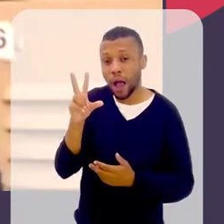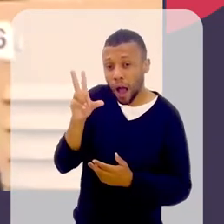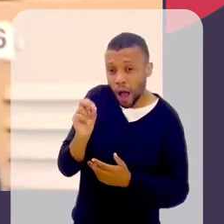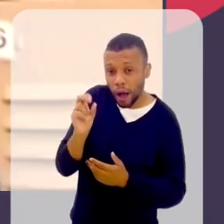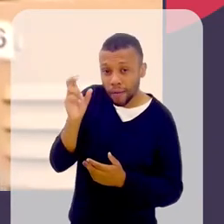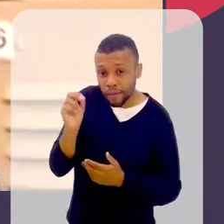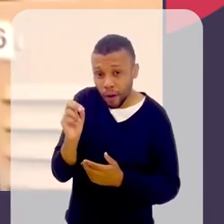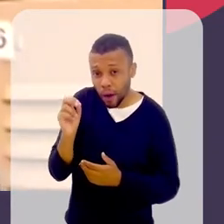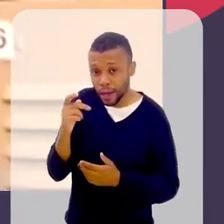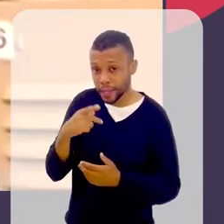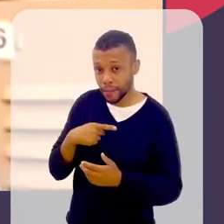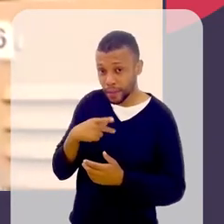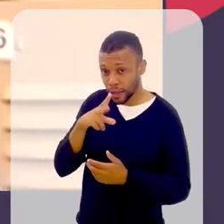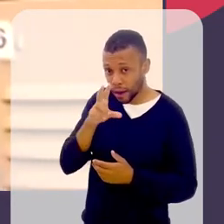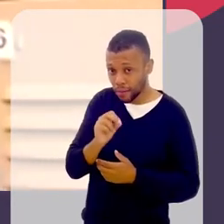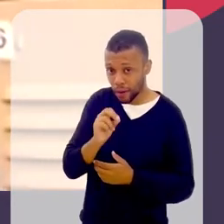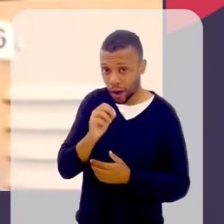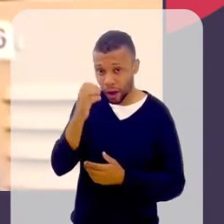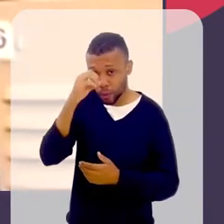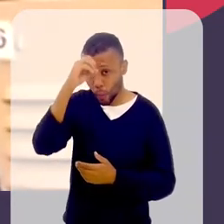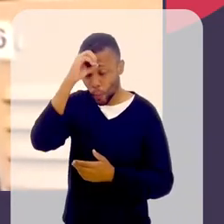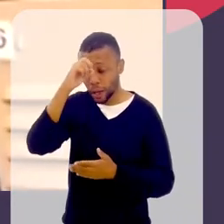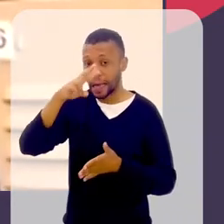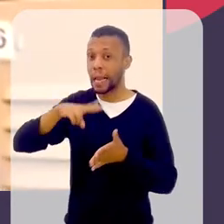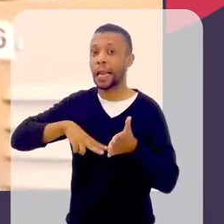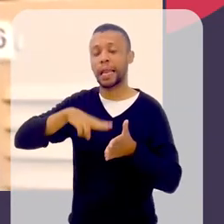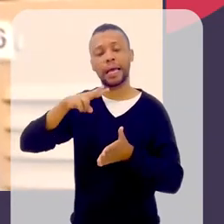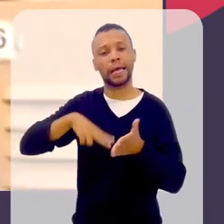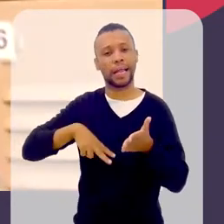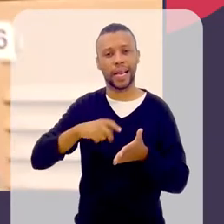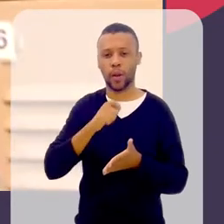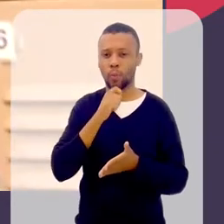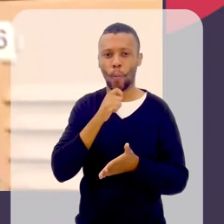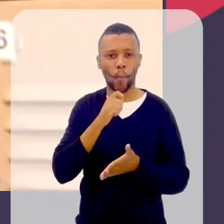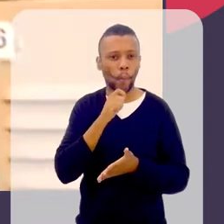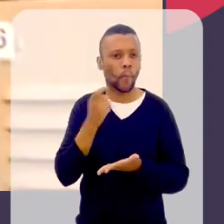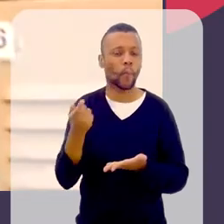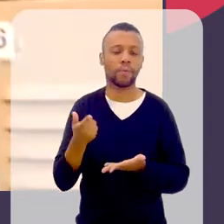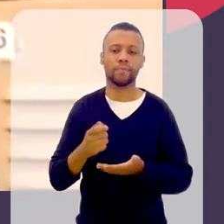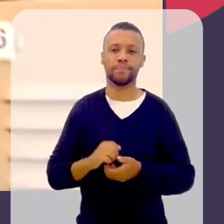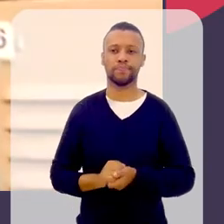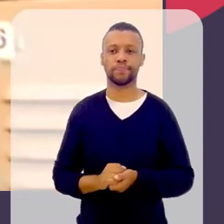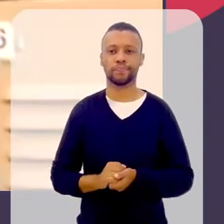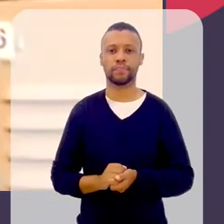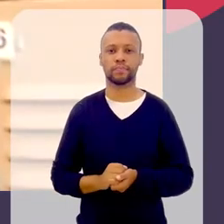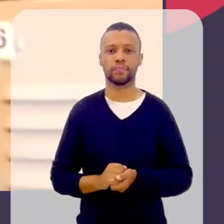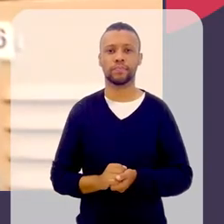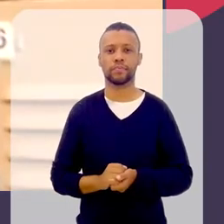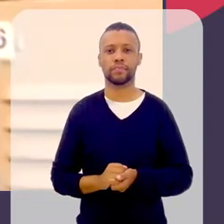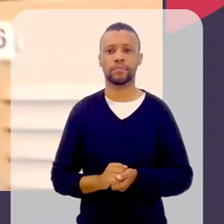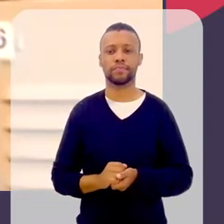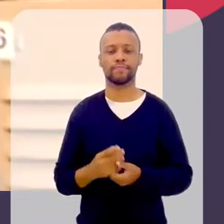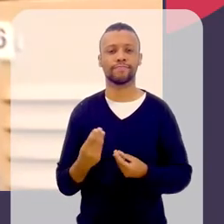a avó da minha avó não sabia ler. A gente não precisa nem voltar tanto, assim, sabe?